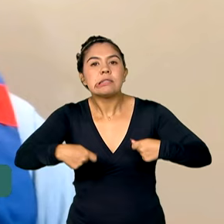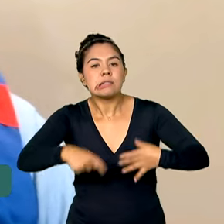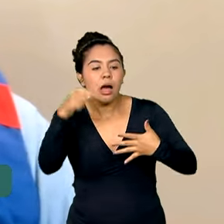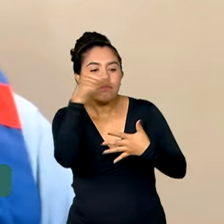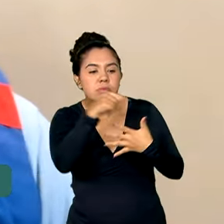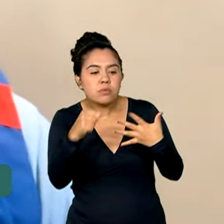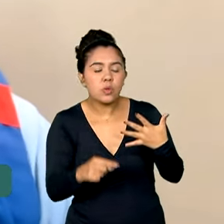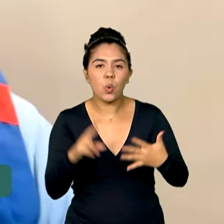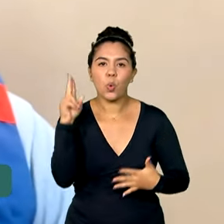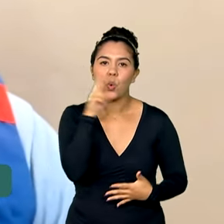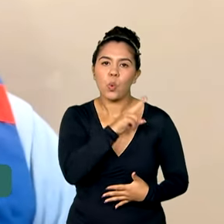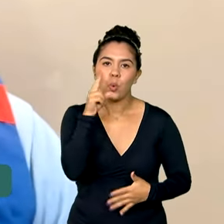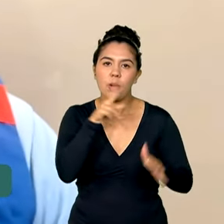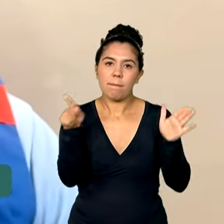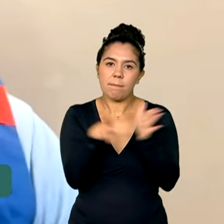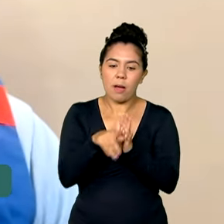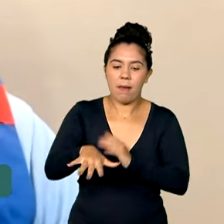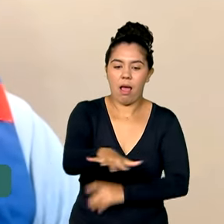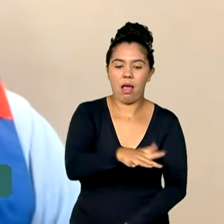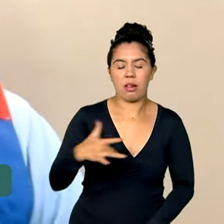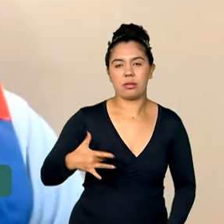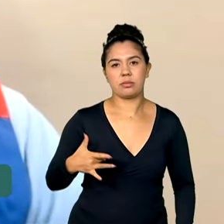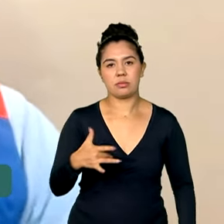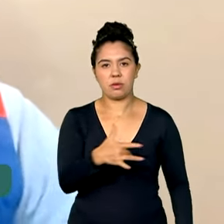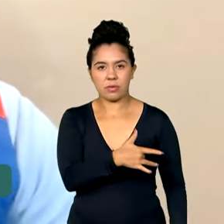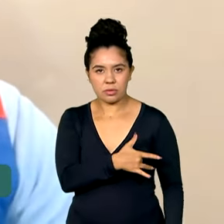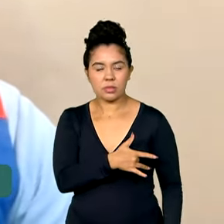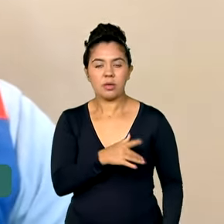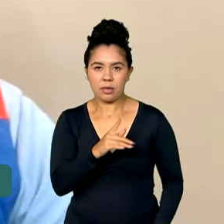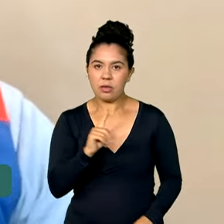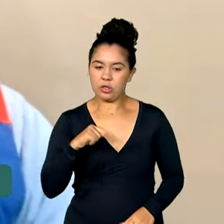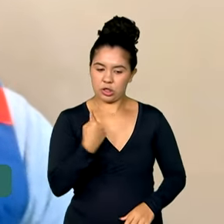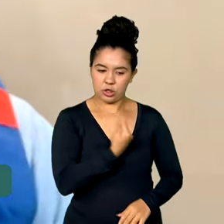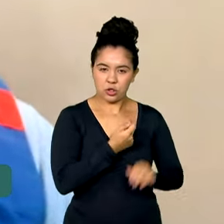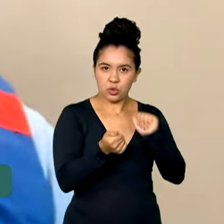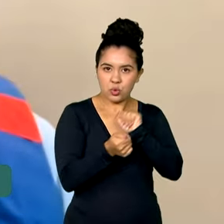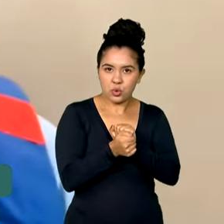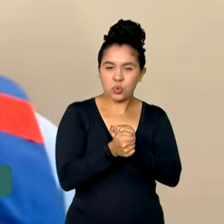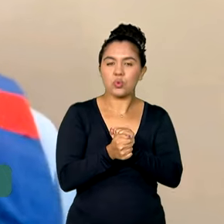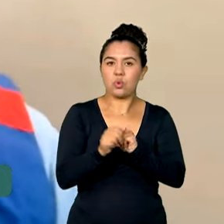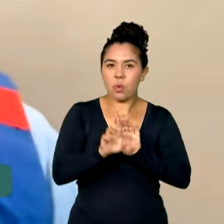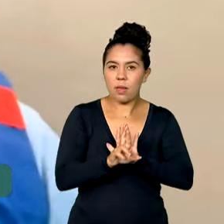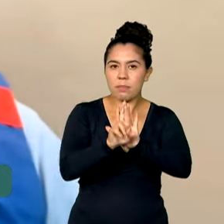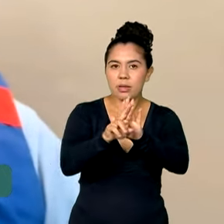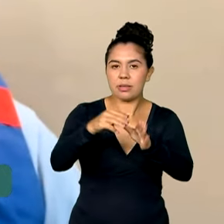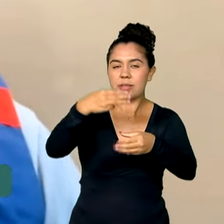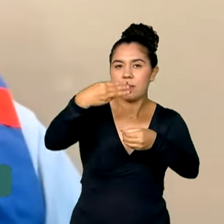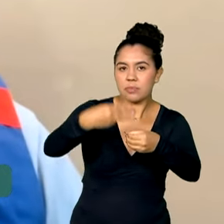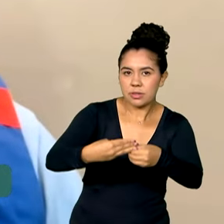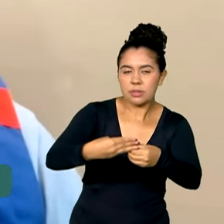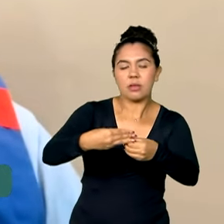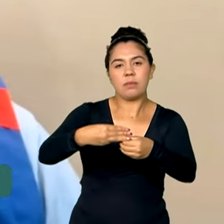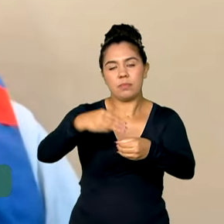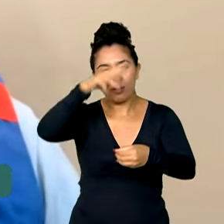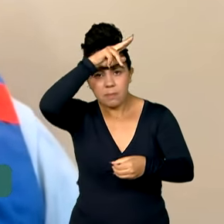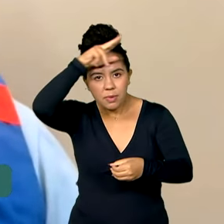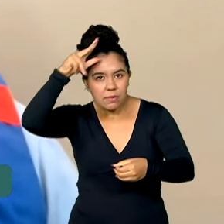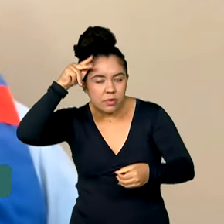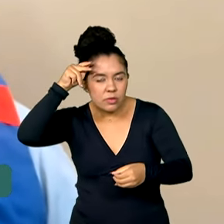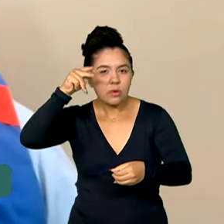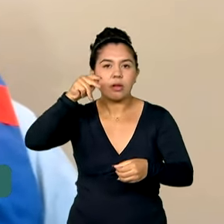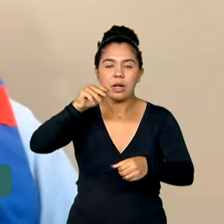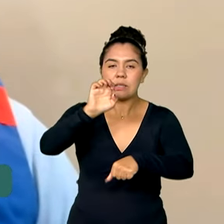urgência da saúde para que a gente possa, junto com o estado e com os municípios, desenvolver ações